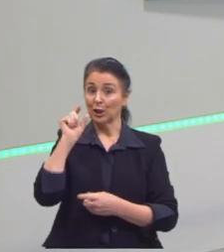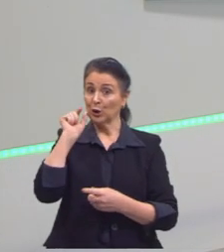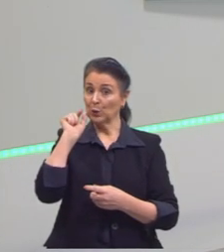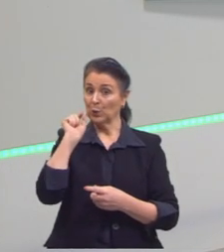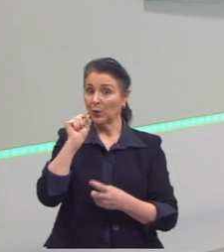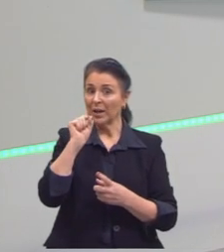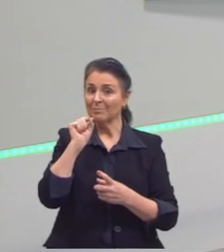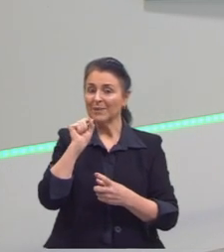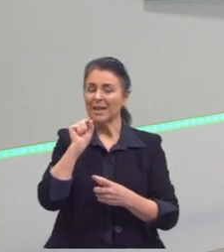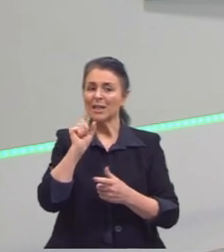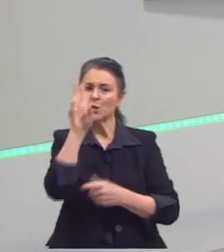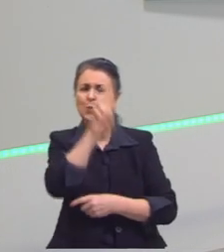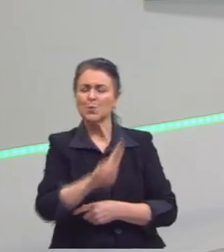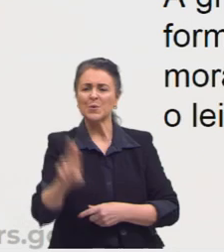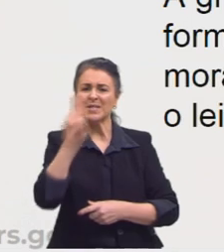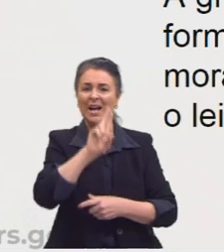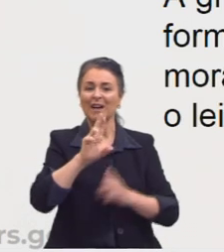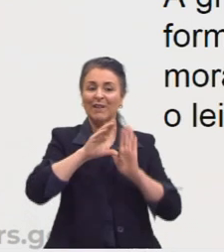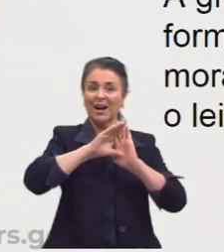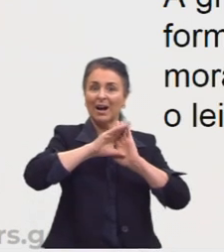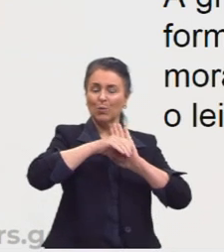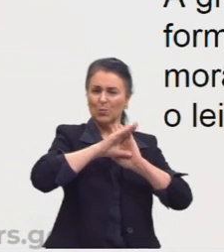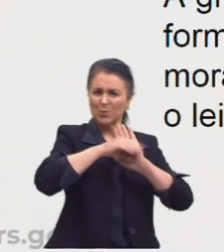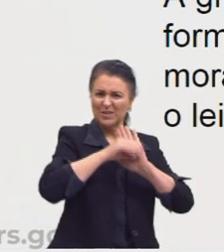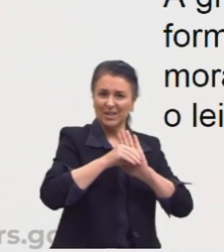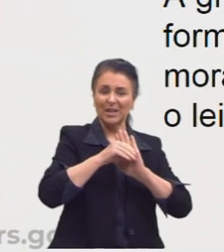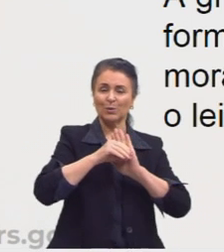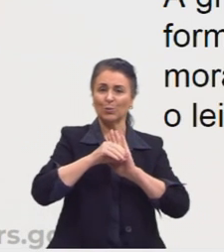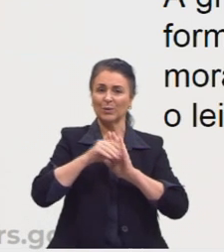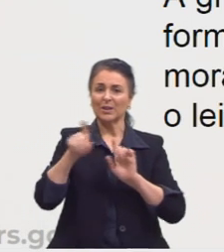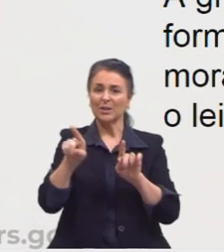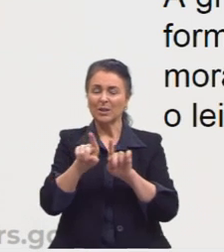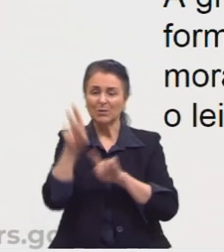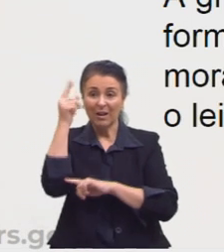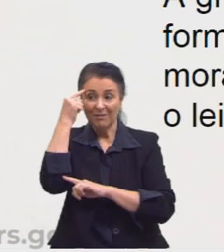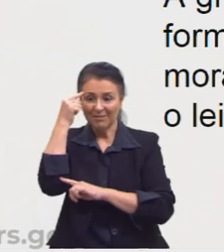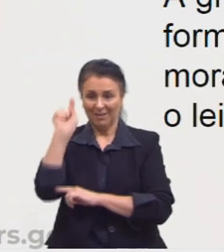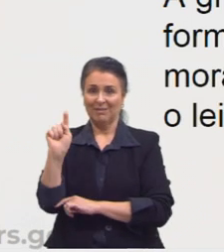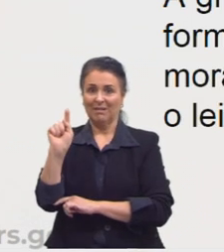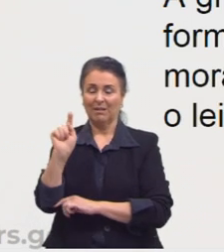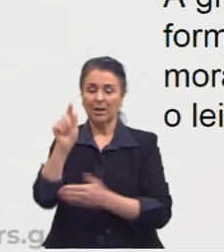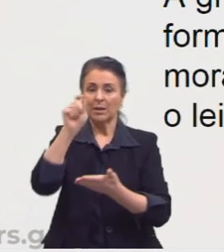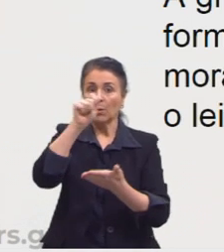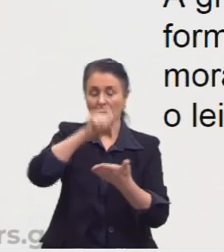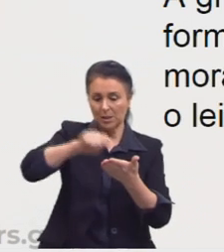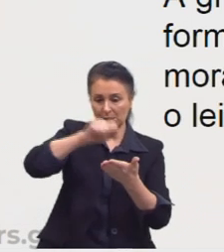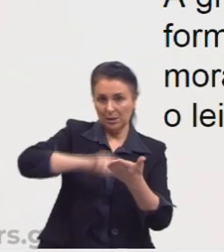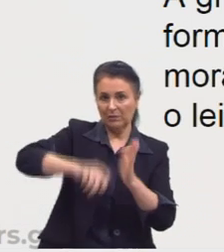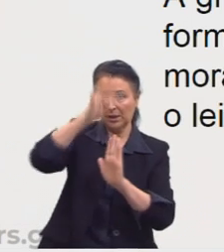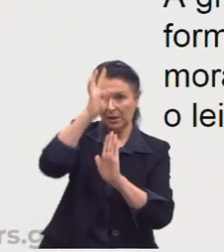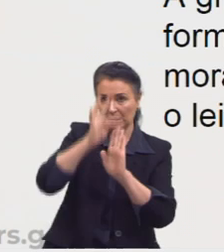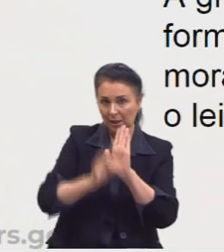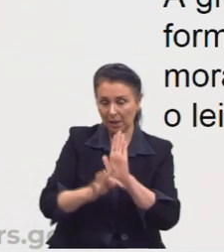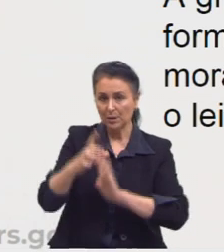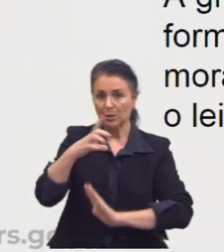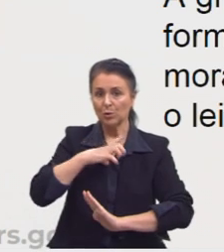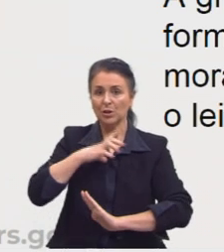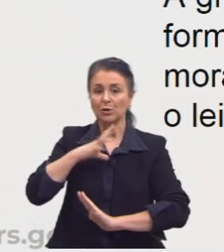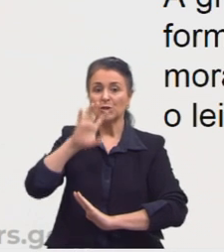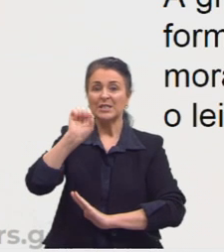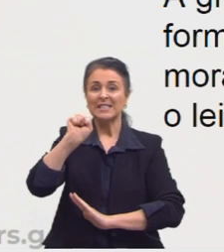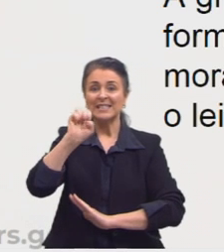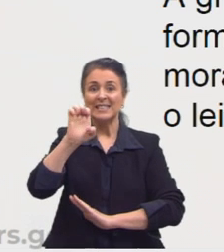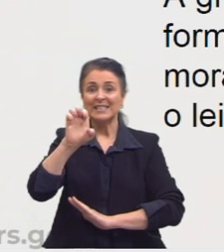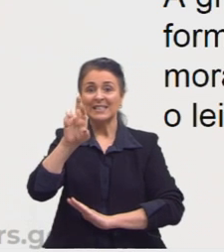Então ele era dessa forma. A grande maioria dos seus textos foi escrita, portanto, no formato de sermões. Então os